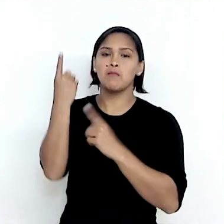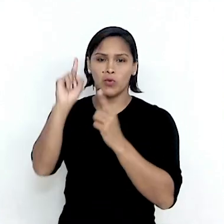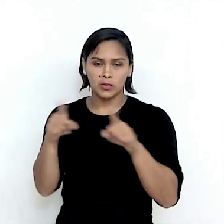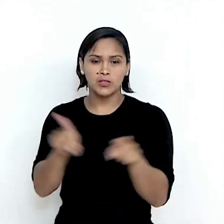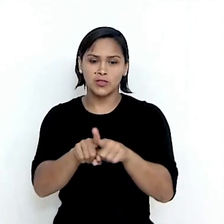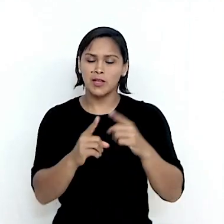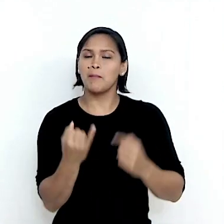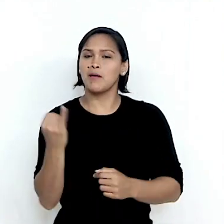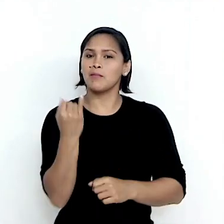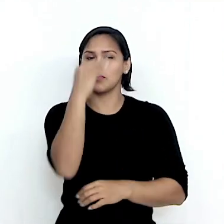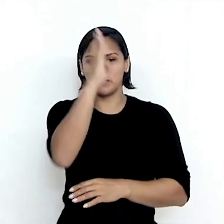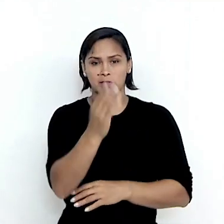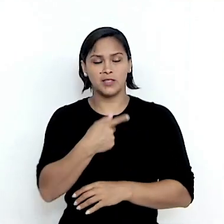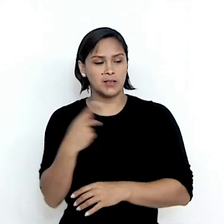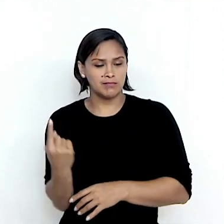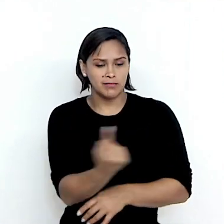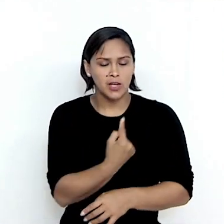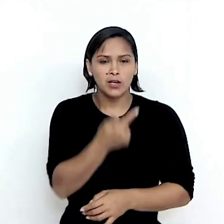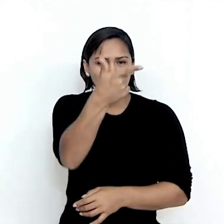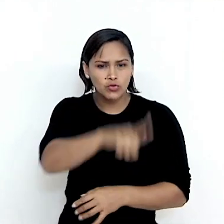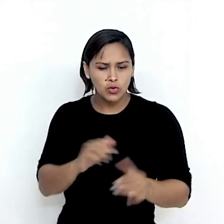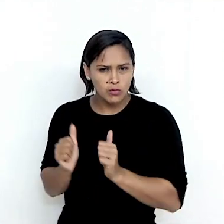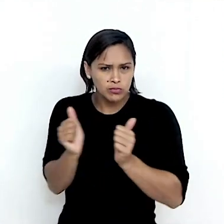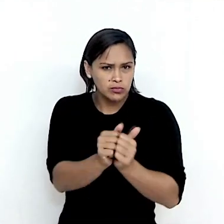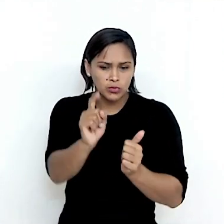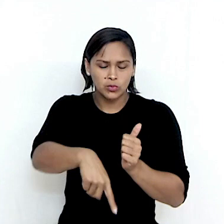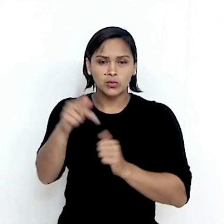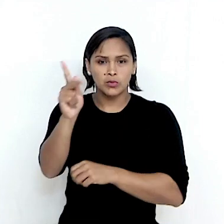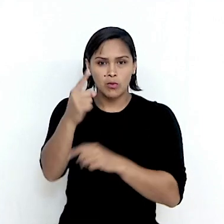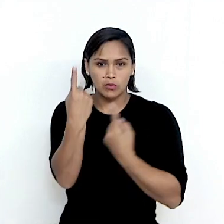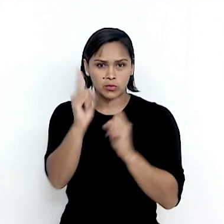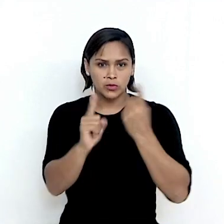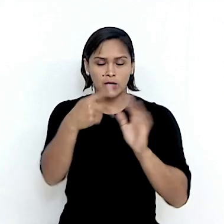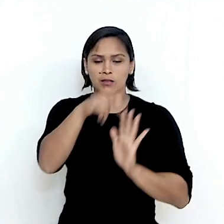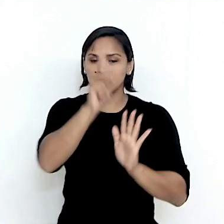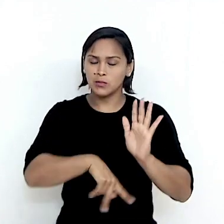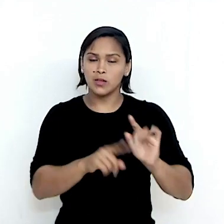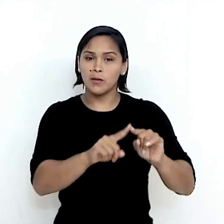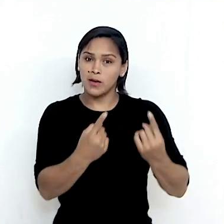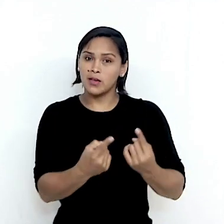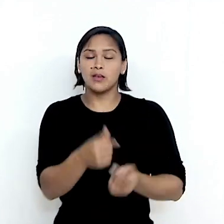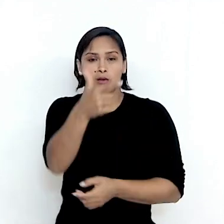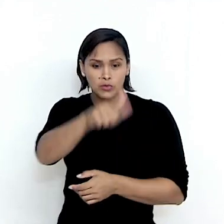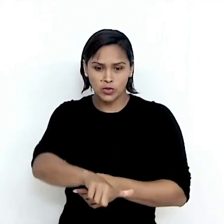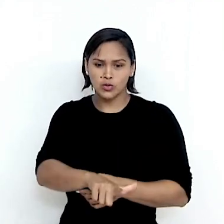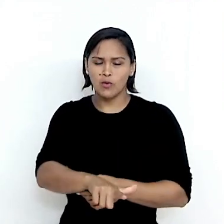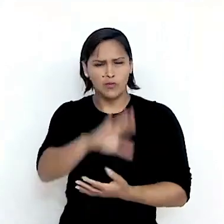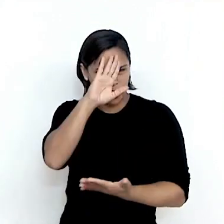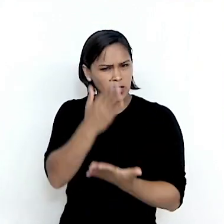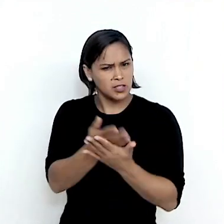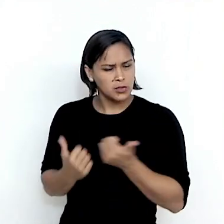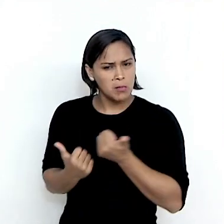importante para o Brasil e nós queremos, mais uma vez, estar juntos com vocês nesse programa. Então, mais uma vez, contem